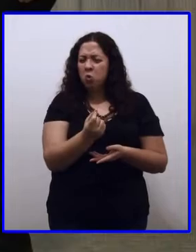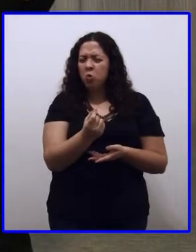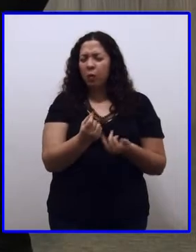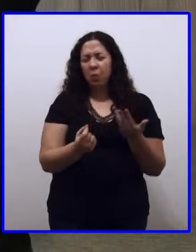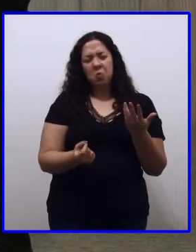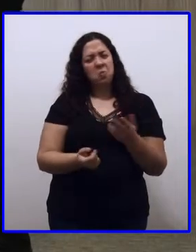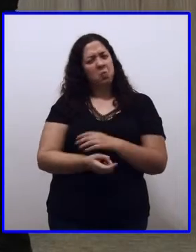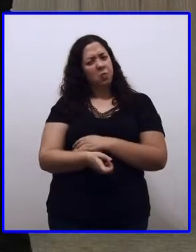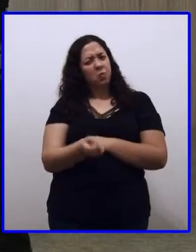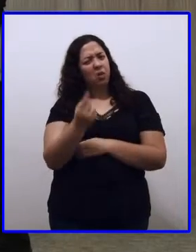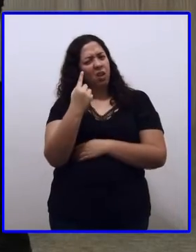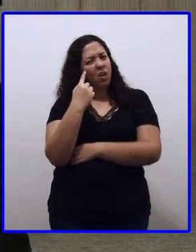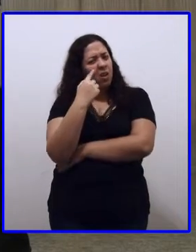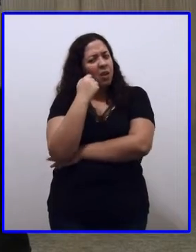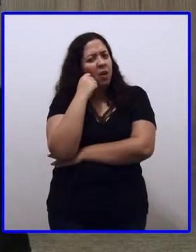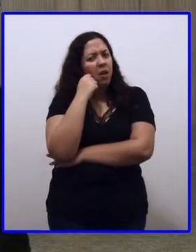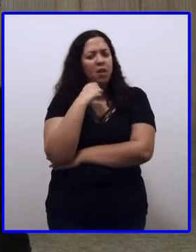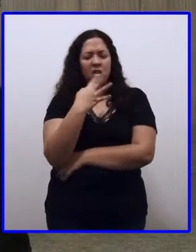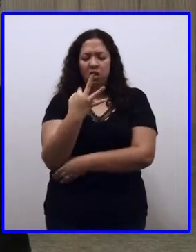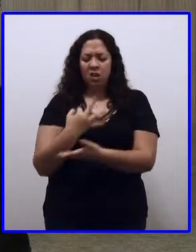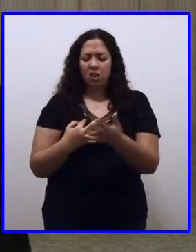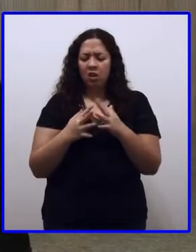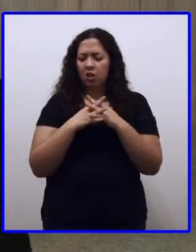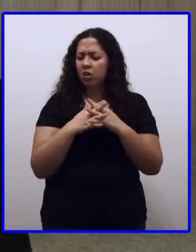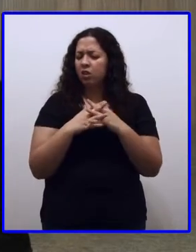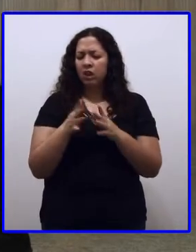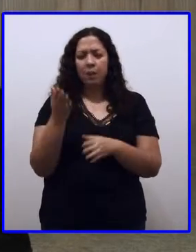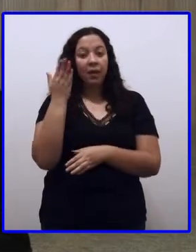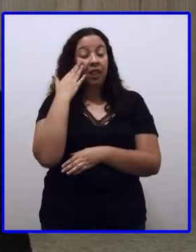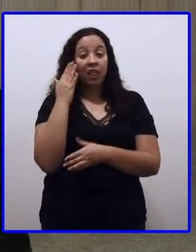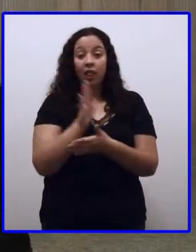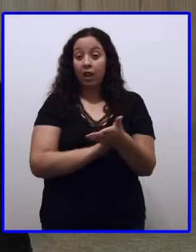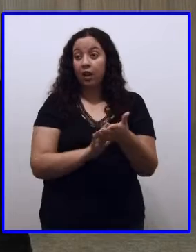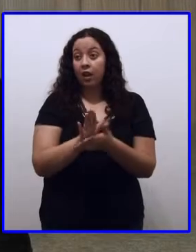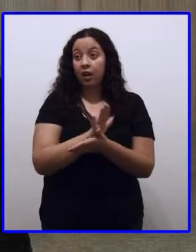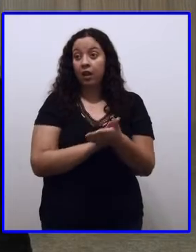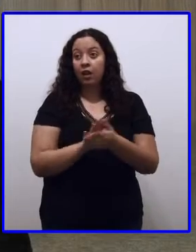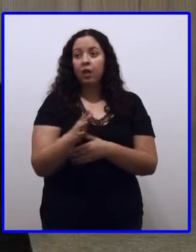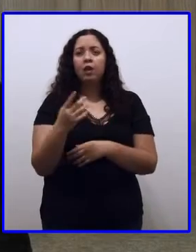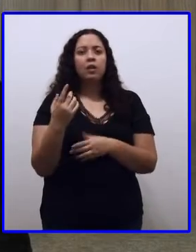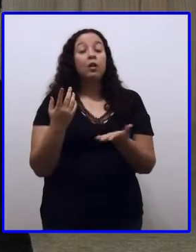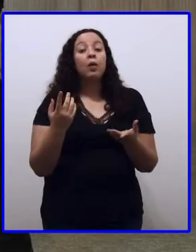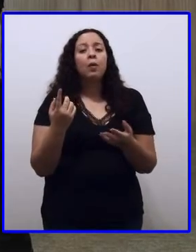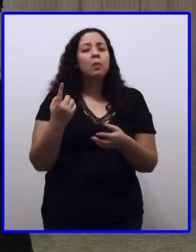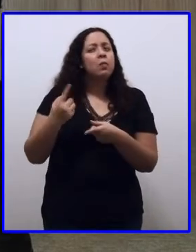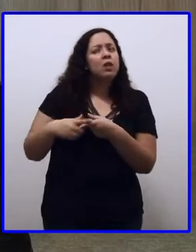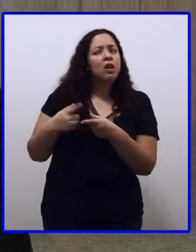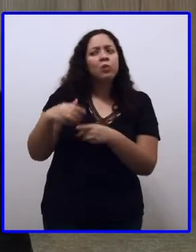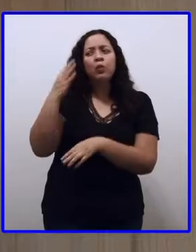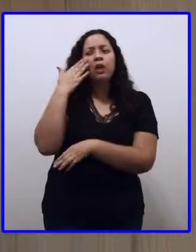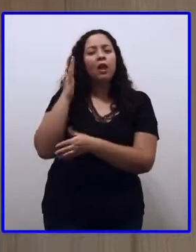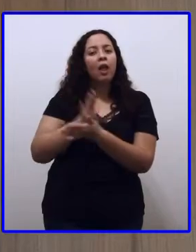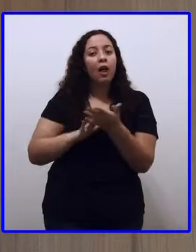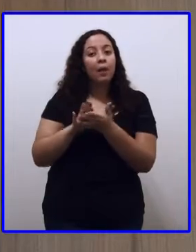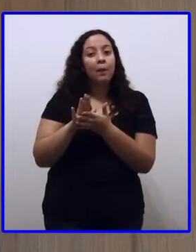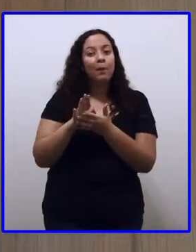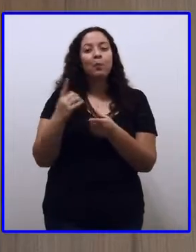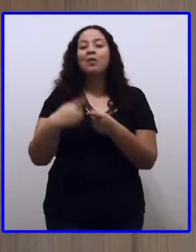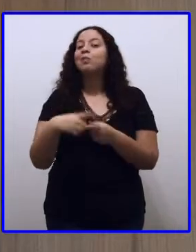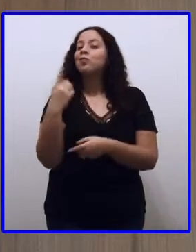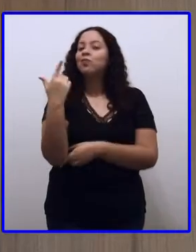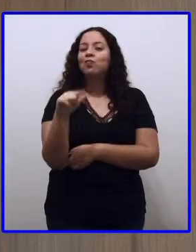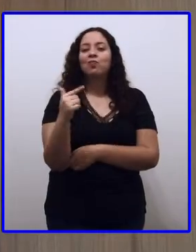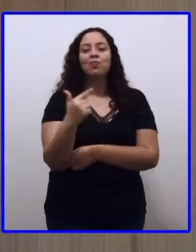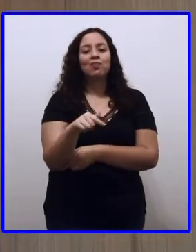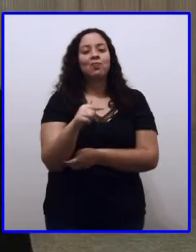Esse texto está muito confuso, Natália. Muito confuso. Eu não estou conseguindo entender nada. Sabe por quê? Por quê? Porque nele não tem nenhum verbo.